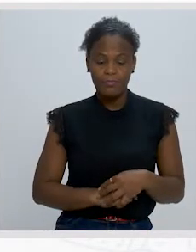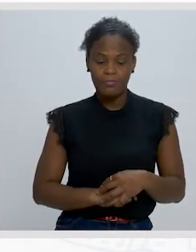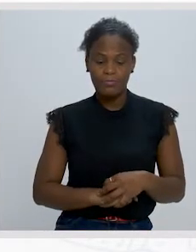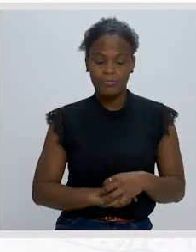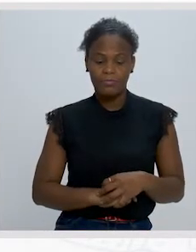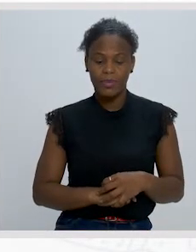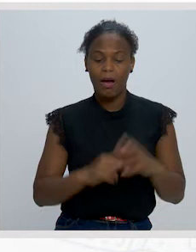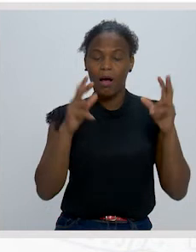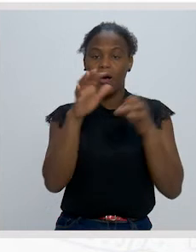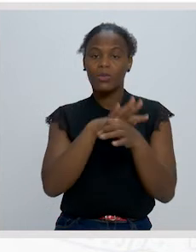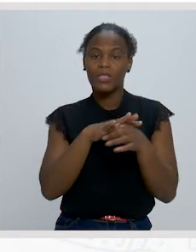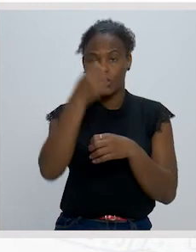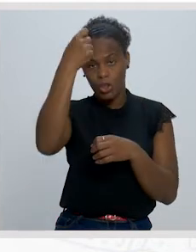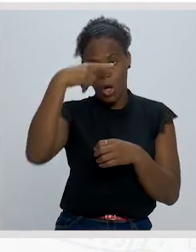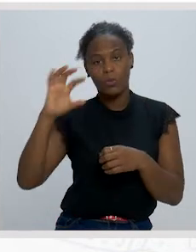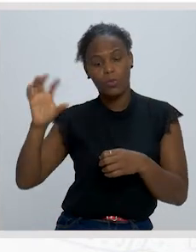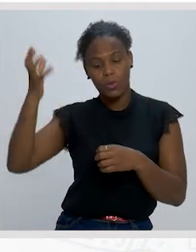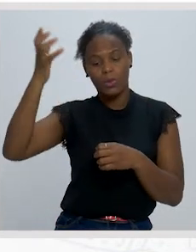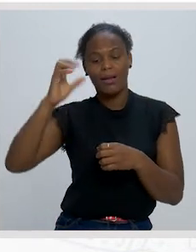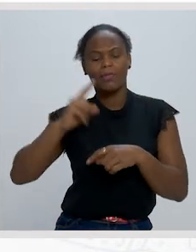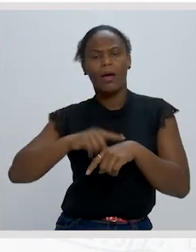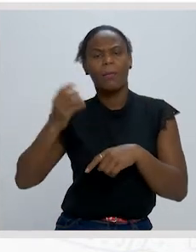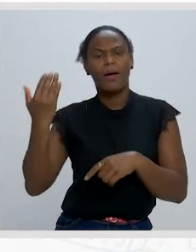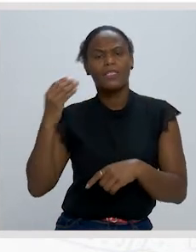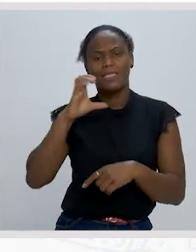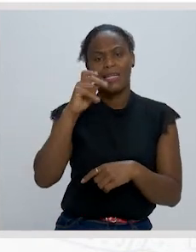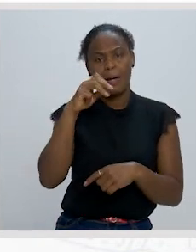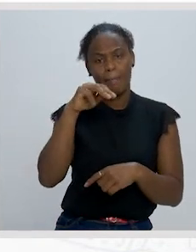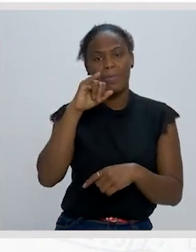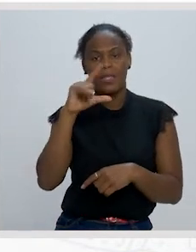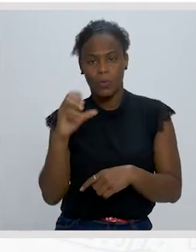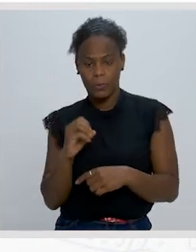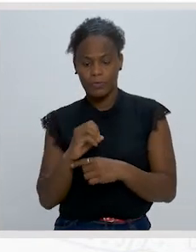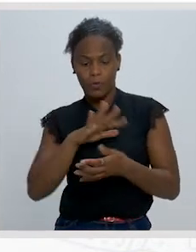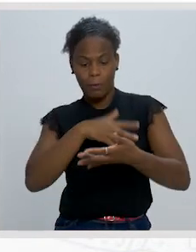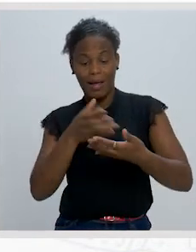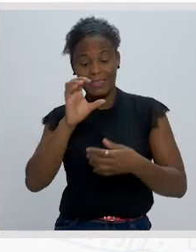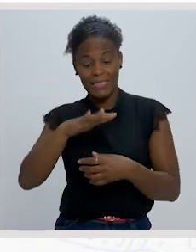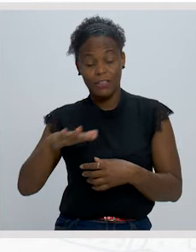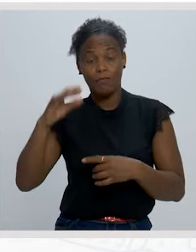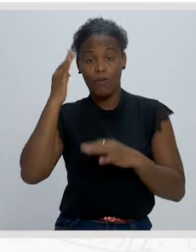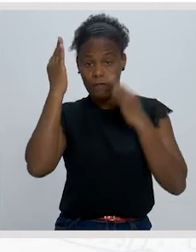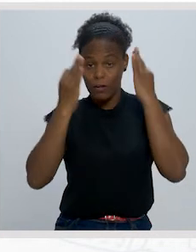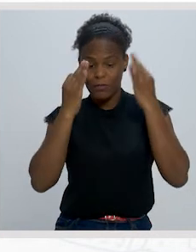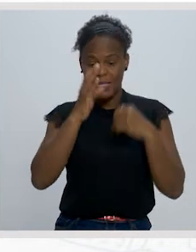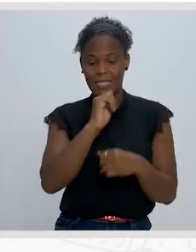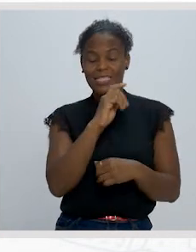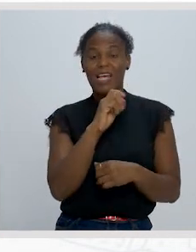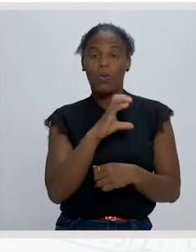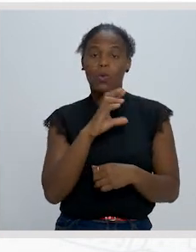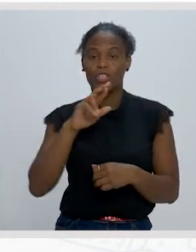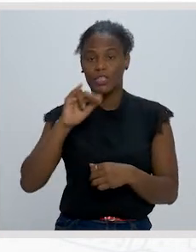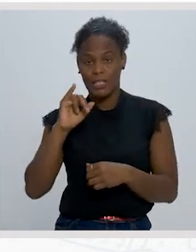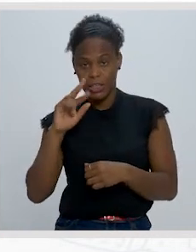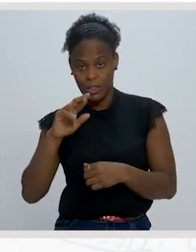Contexto histórico e cultural na época de Camilo Pessanha. No plano científico e filosófico, o século XIX